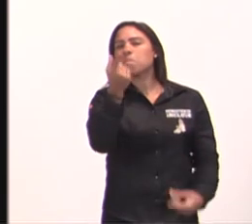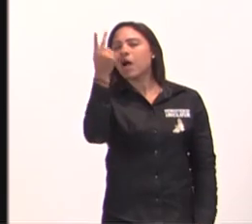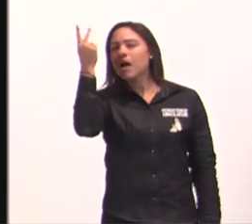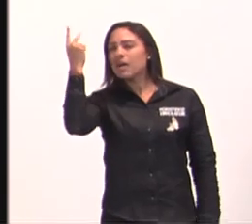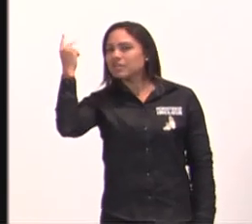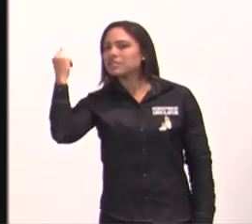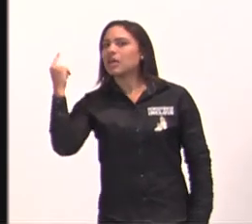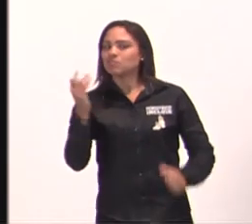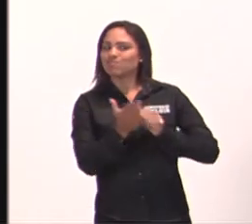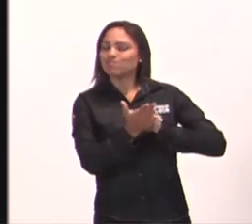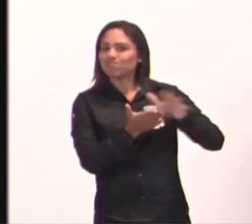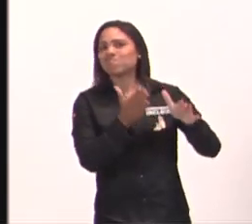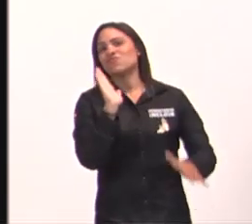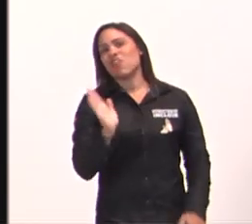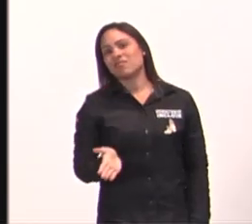perdeu um emprego,